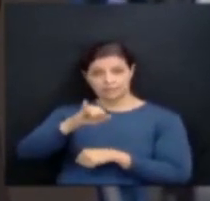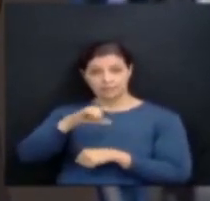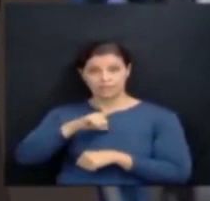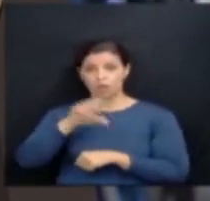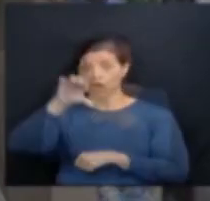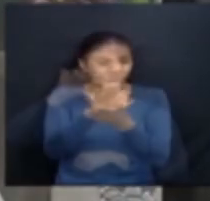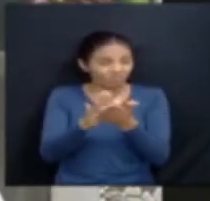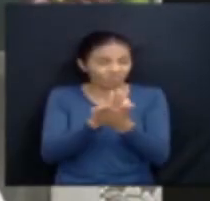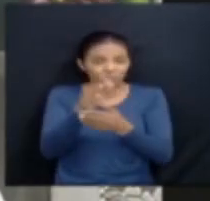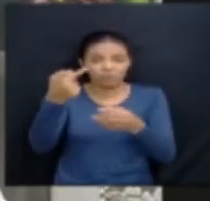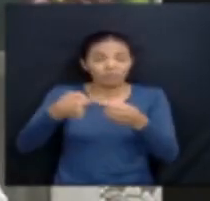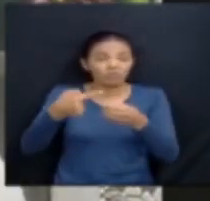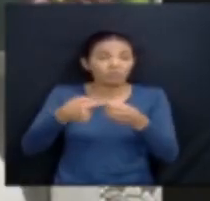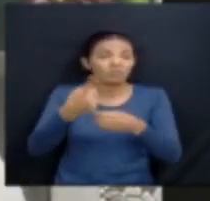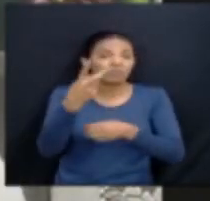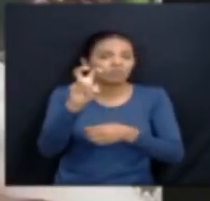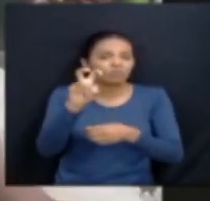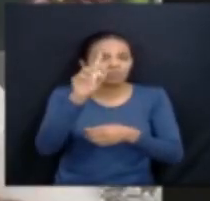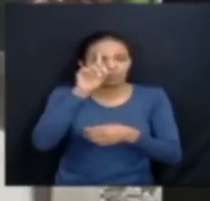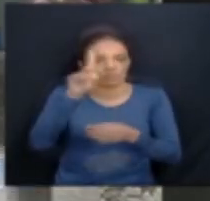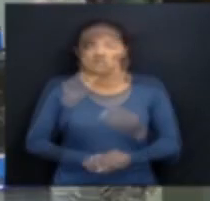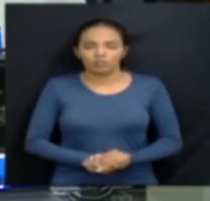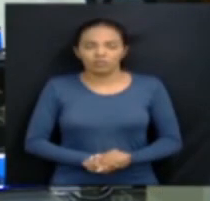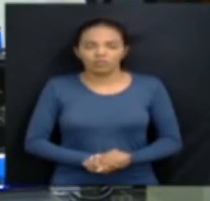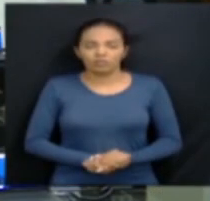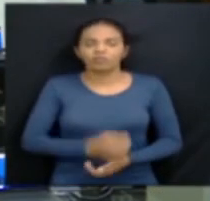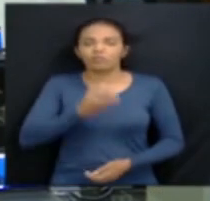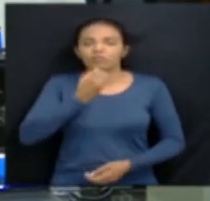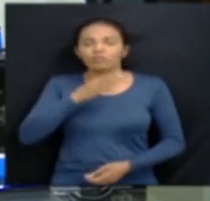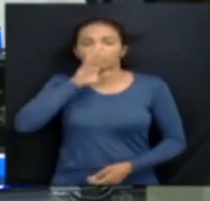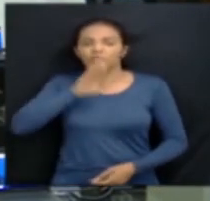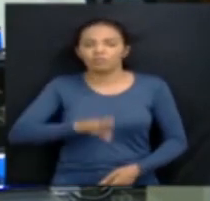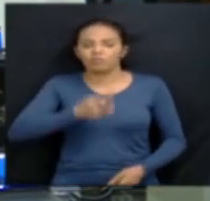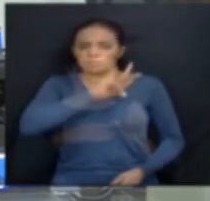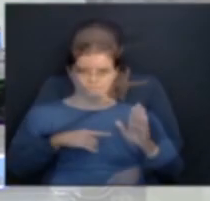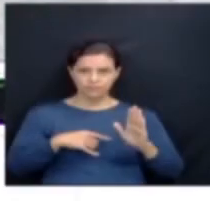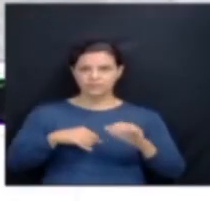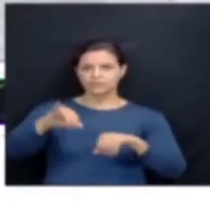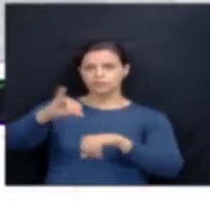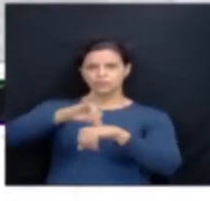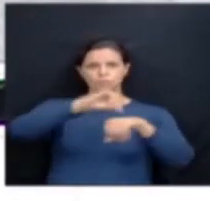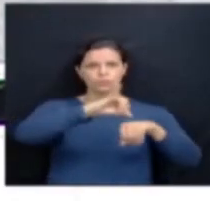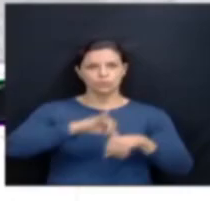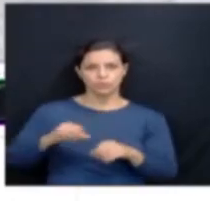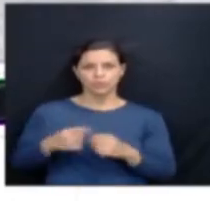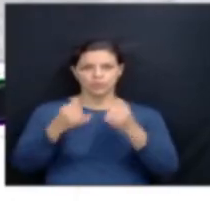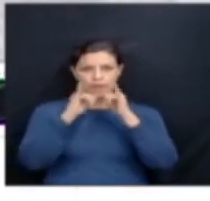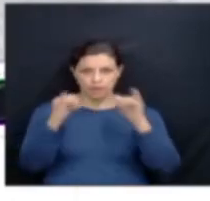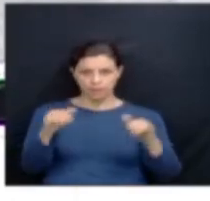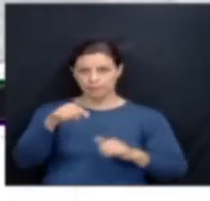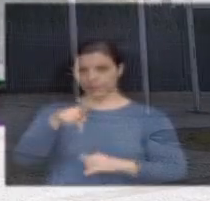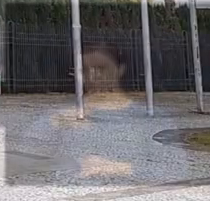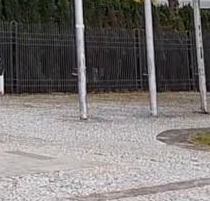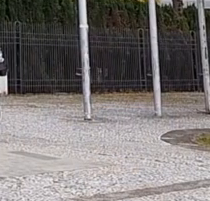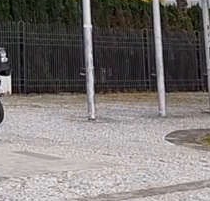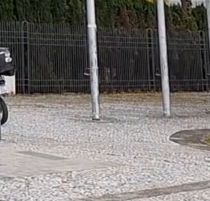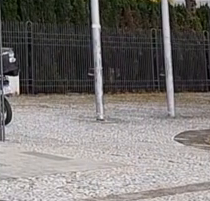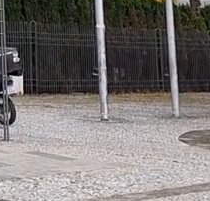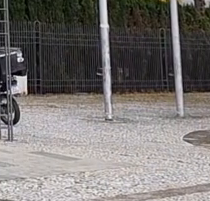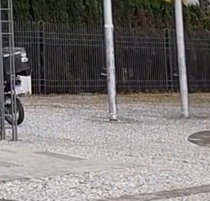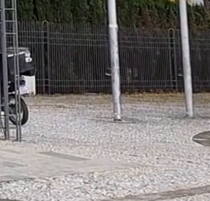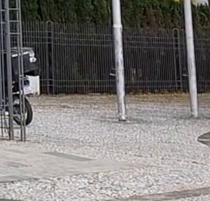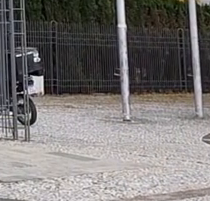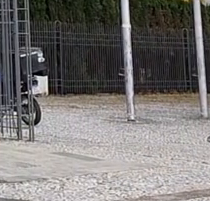para a Lapa. Além do trabalho conjunto entre o Executivo e o Legislativo paranaense no combate à pandemia, a